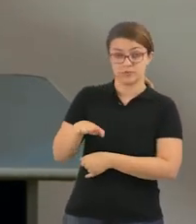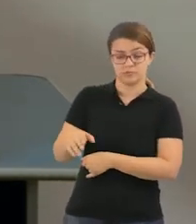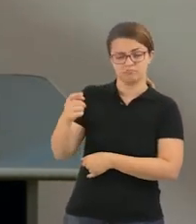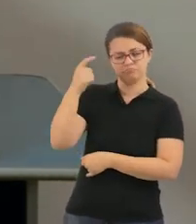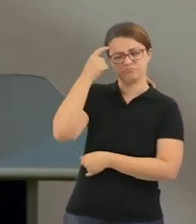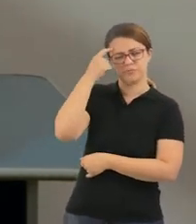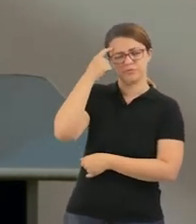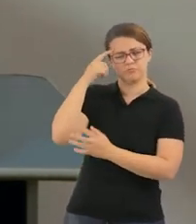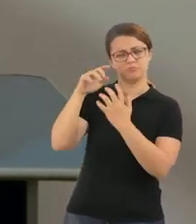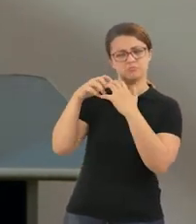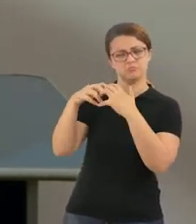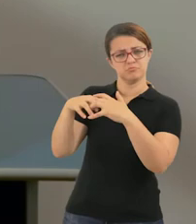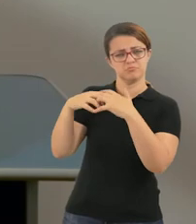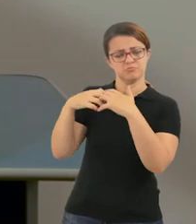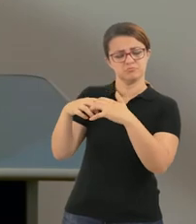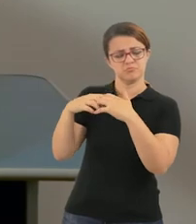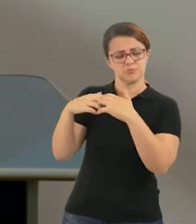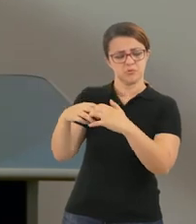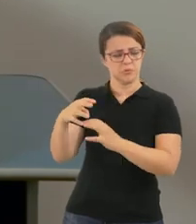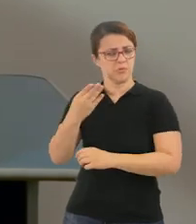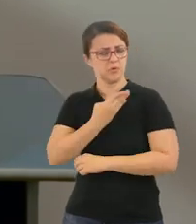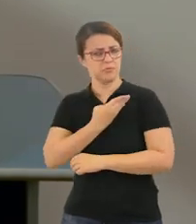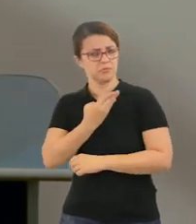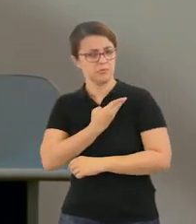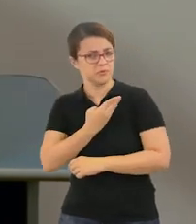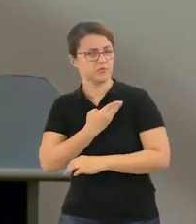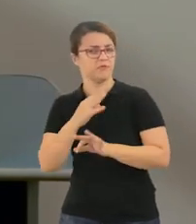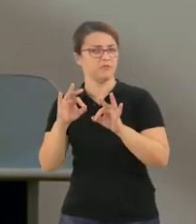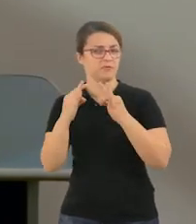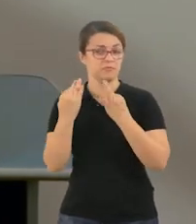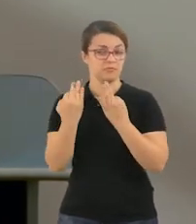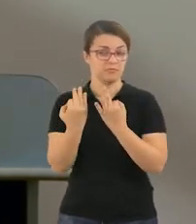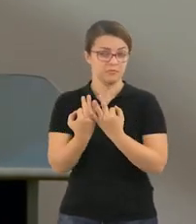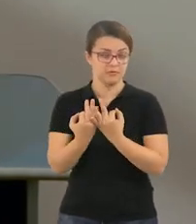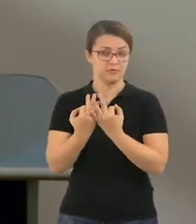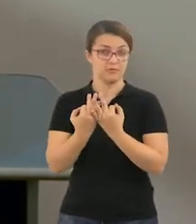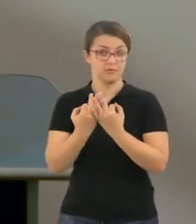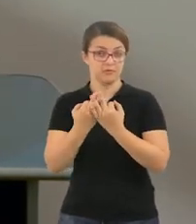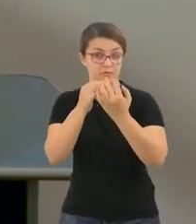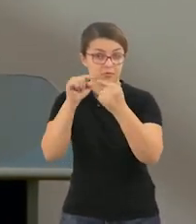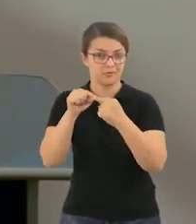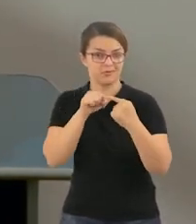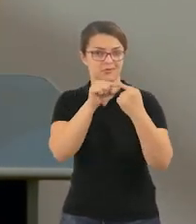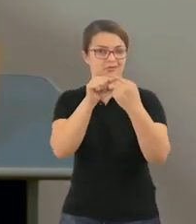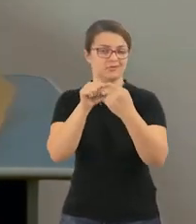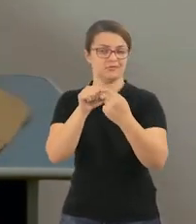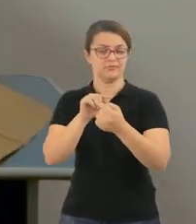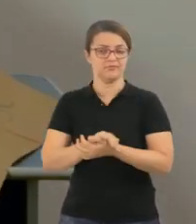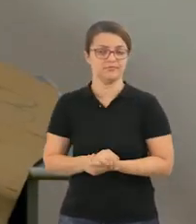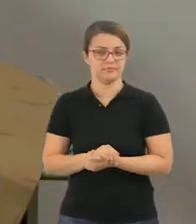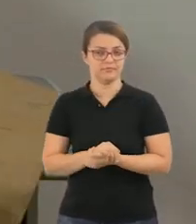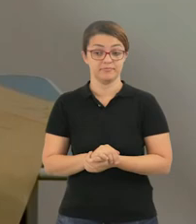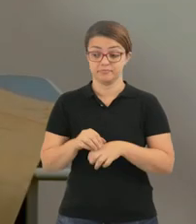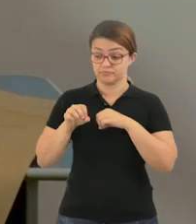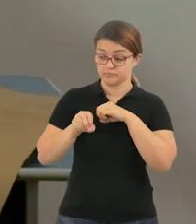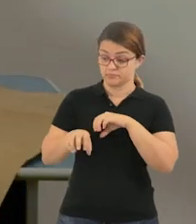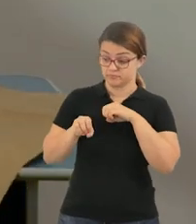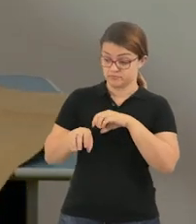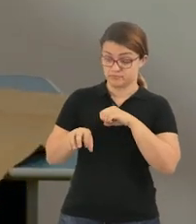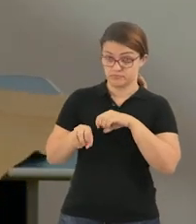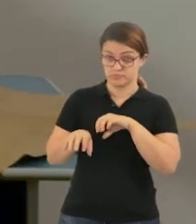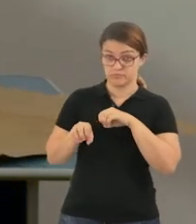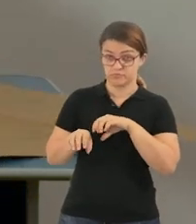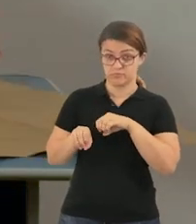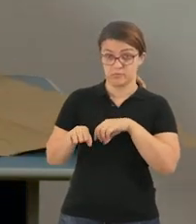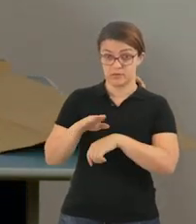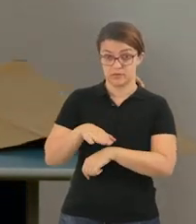criança pense num amigo ou alguém da família para poder fazer essa ligação. Inicie a brincadeira